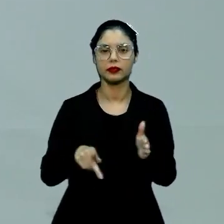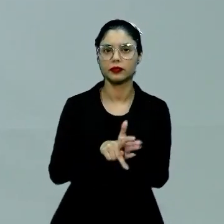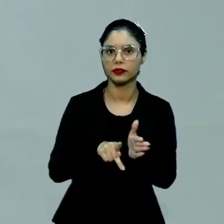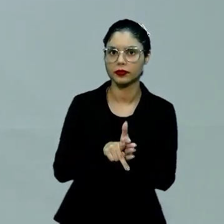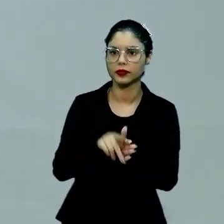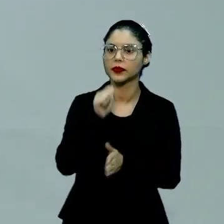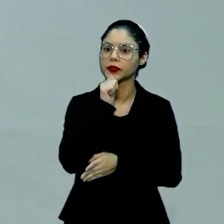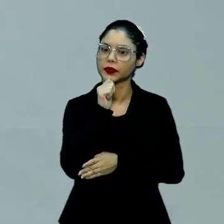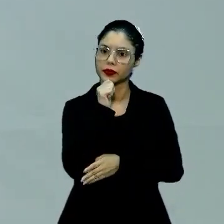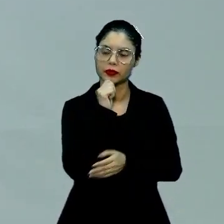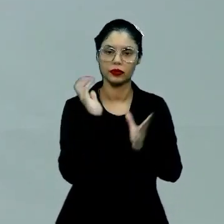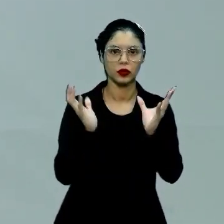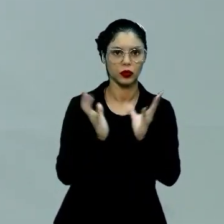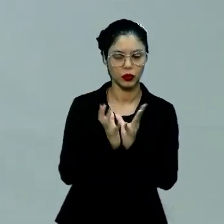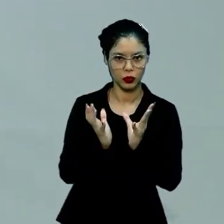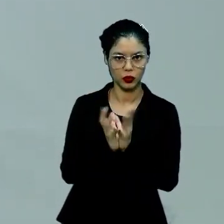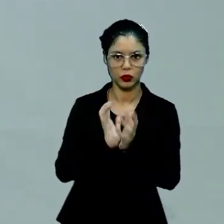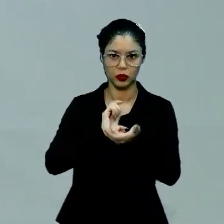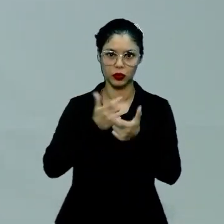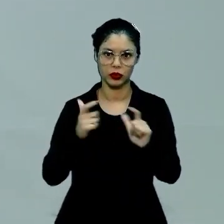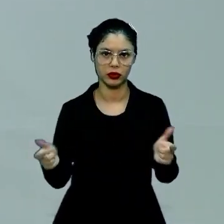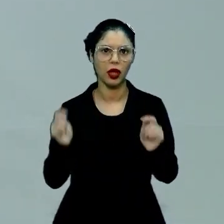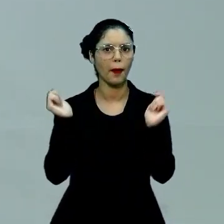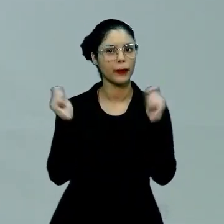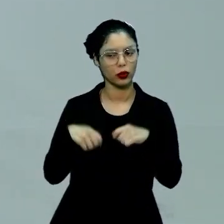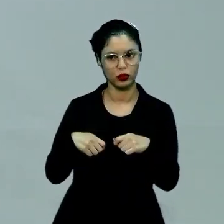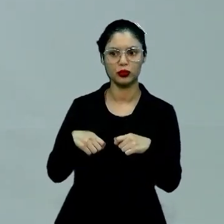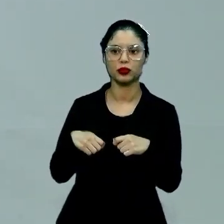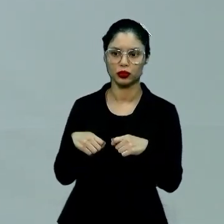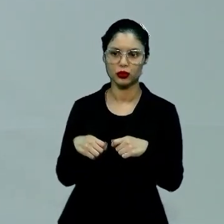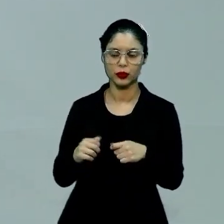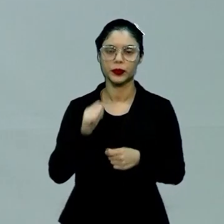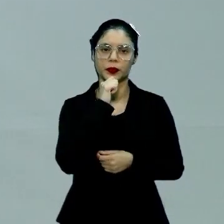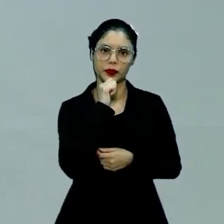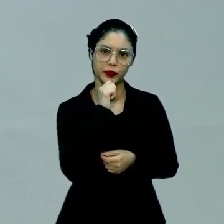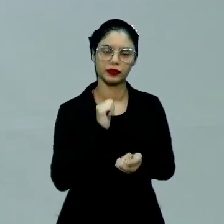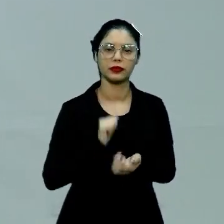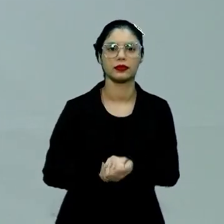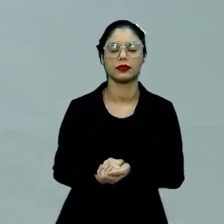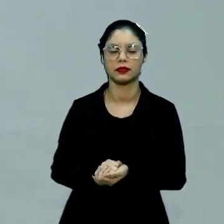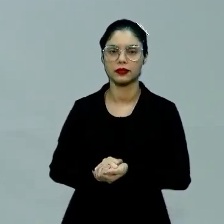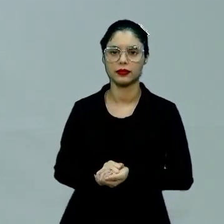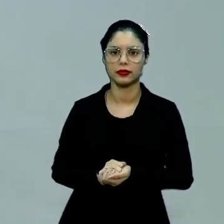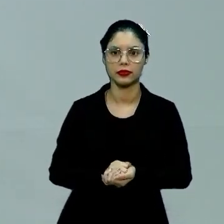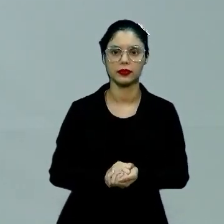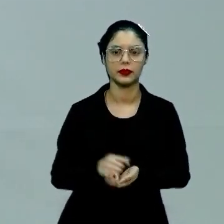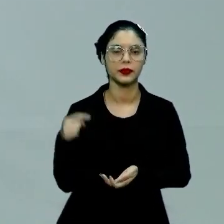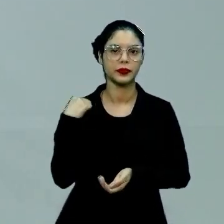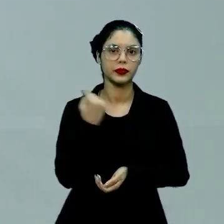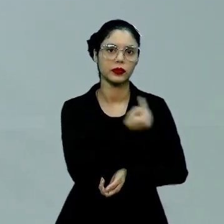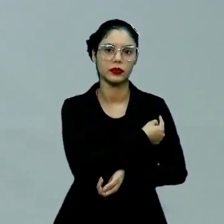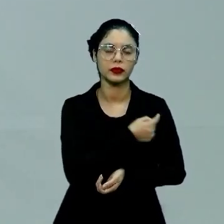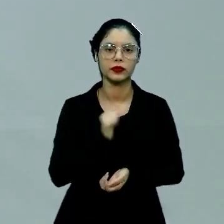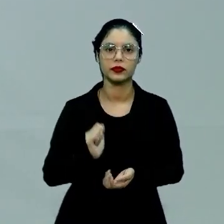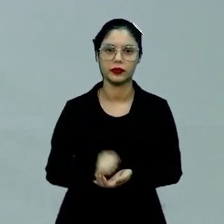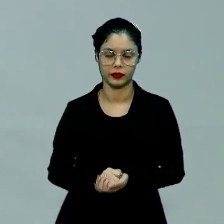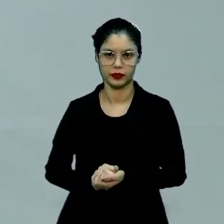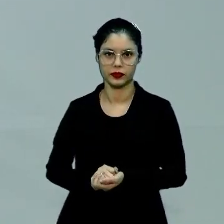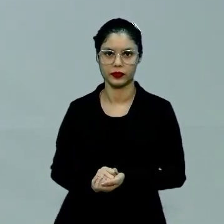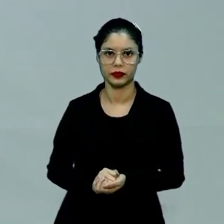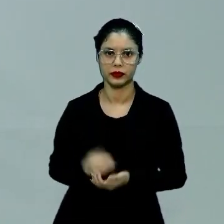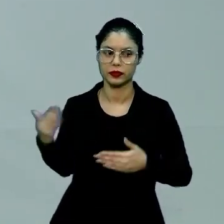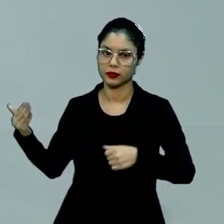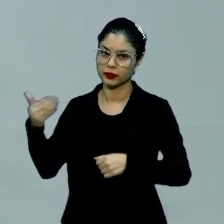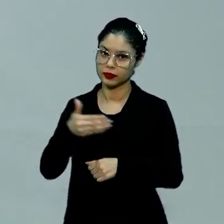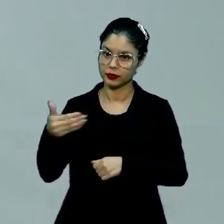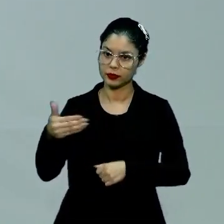Ela é um conjunto, um aglomerado de possibilidades. e que, por meio dela, a gente pode ter